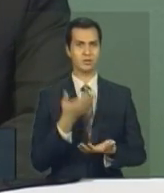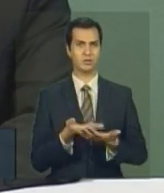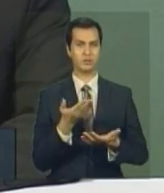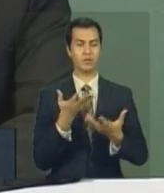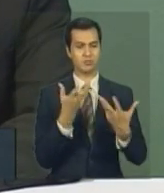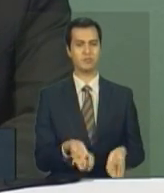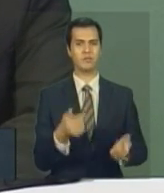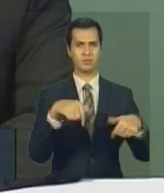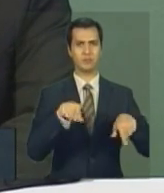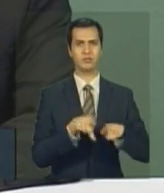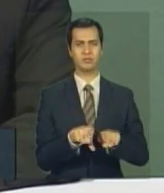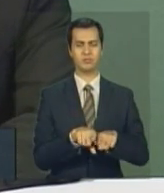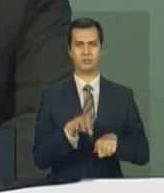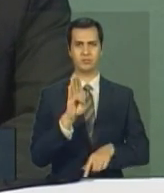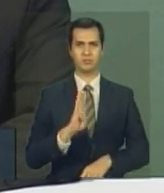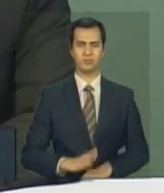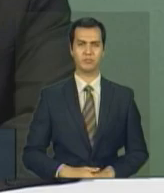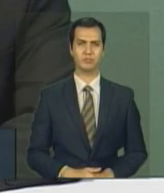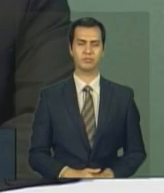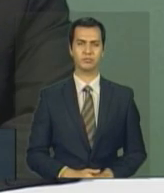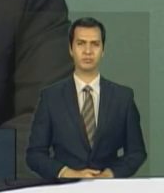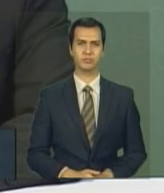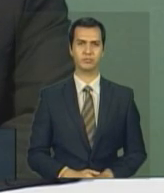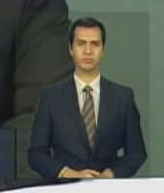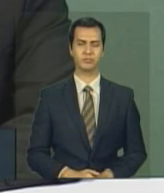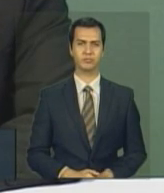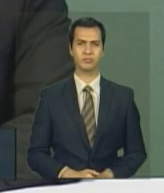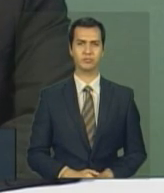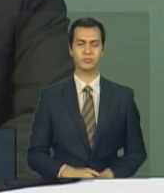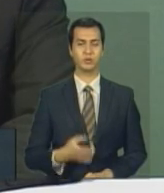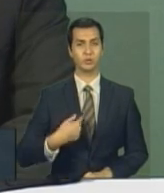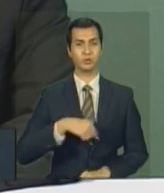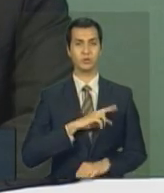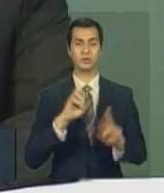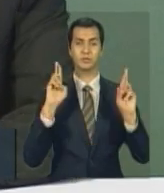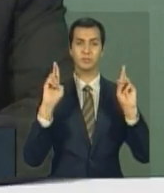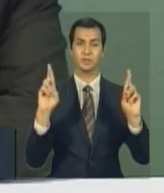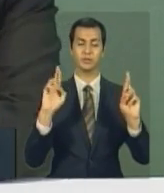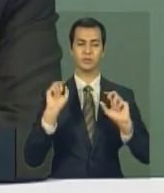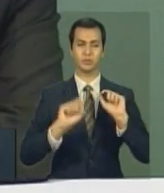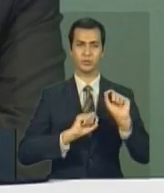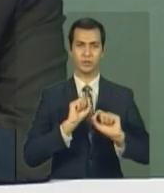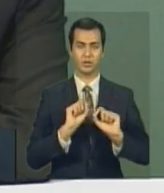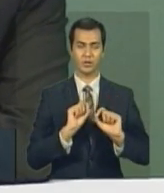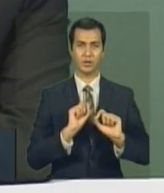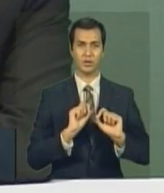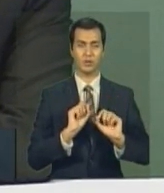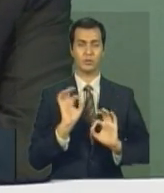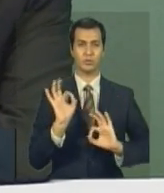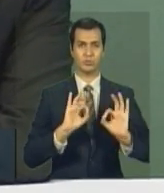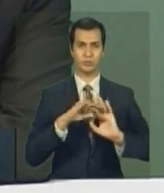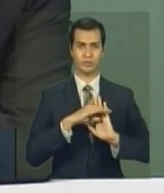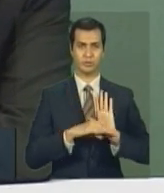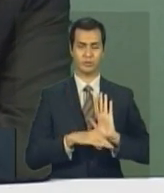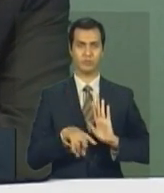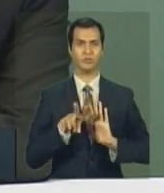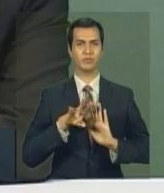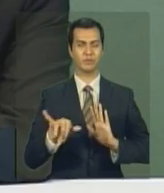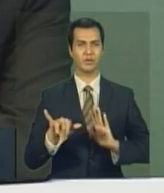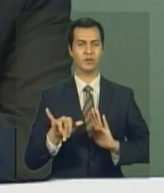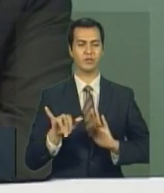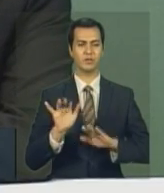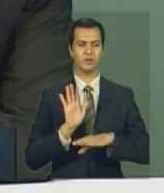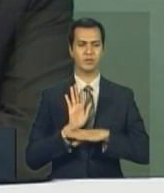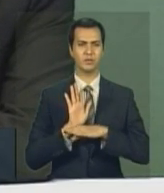Quanto a essa outra questão, a nossa grande expectativa é que esse programa vai trazer um impacto pouco